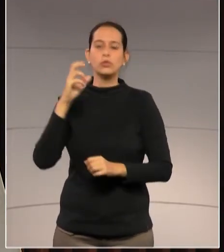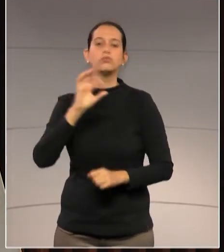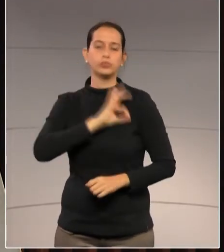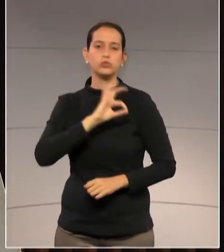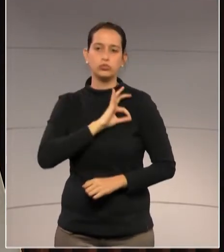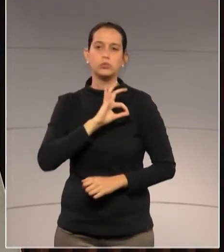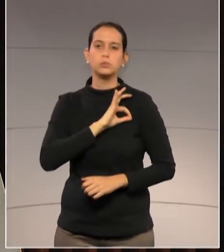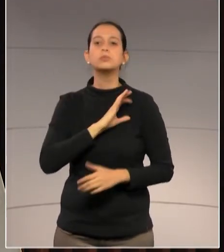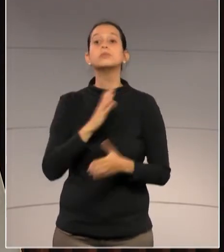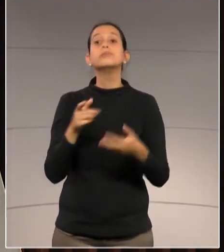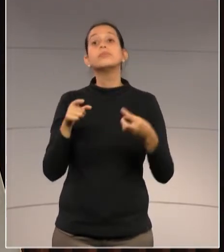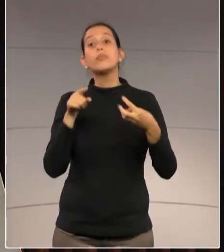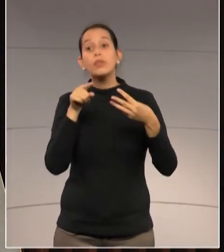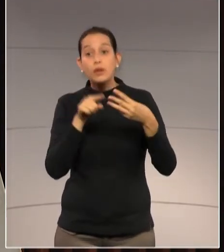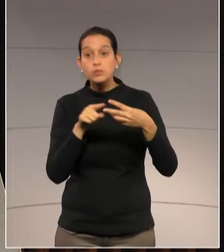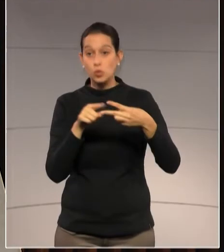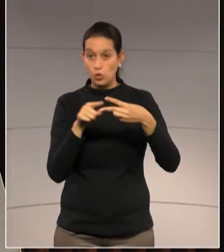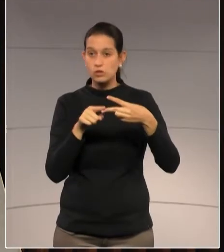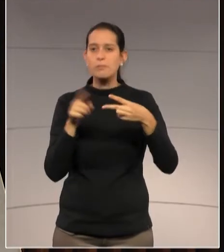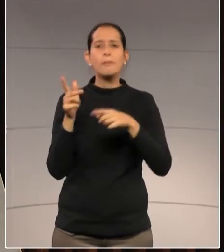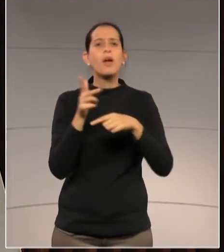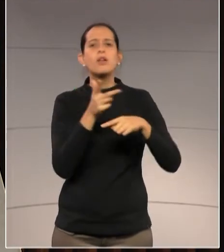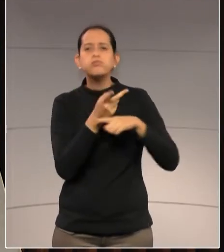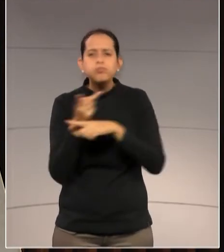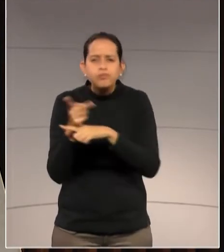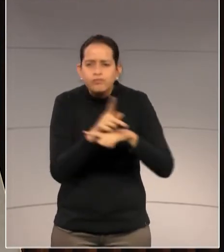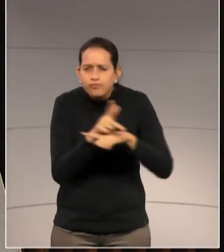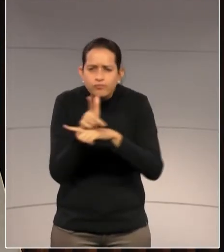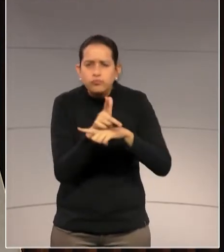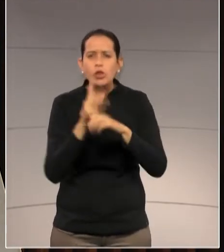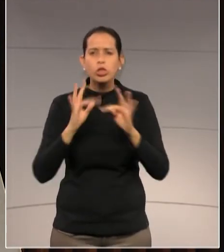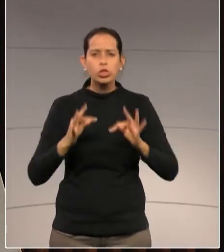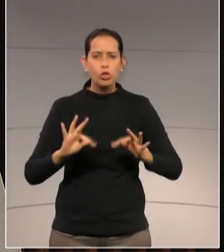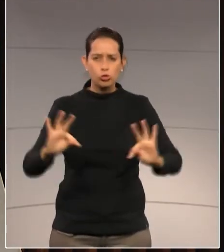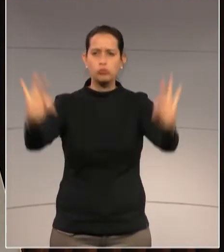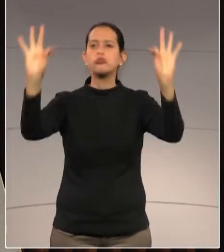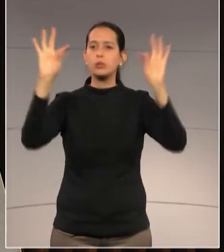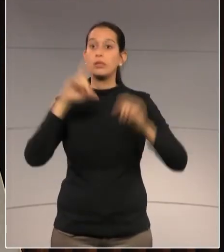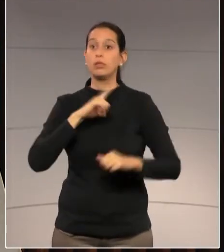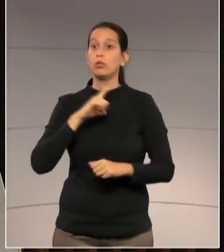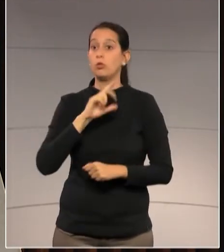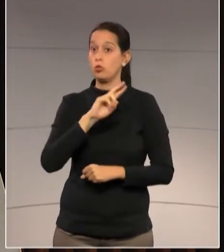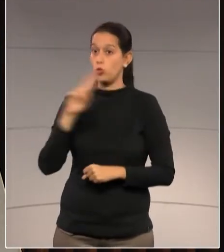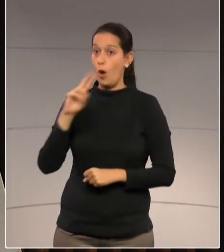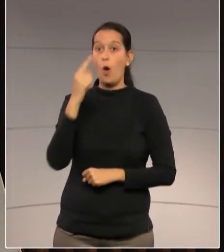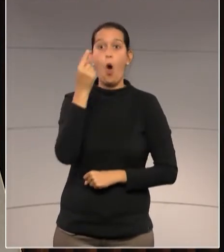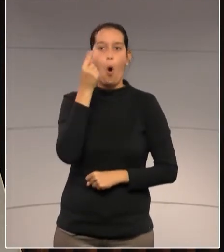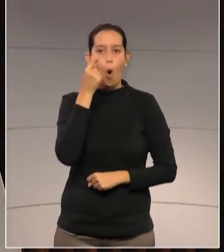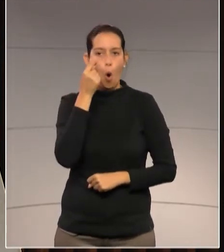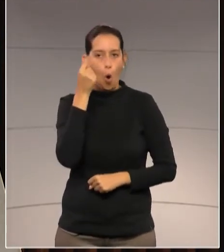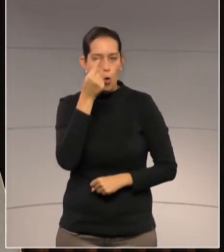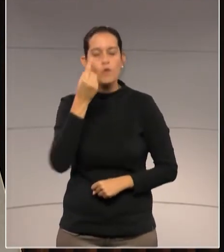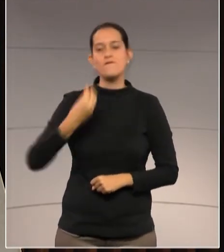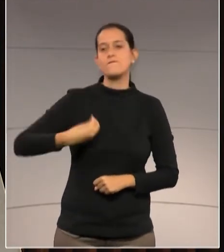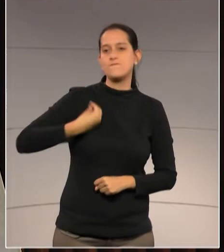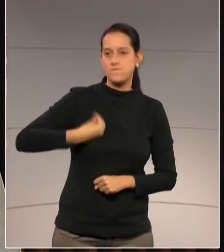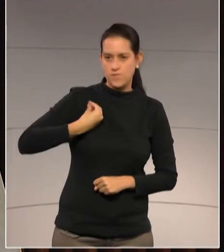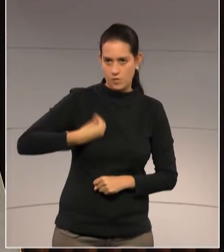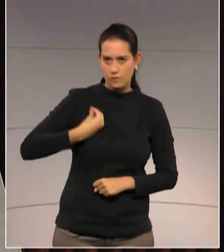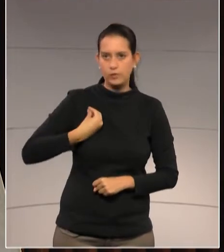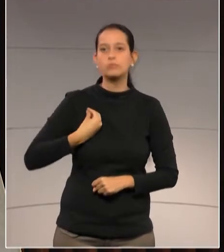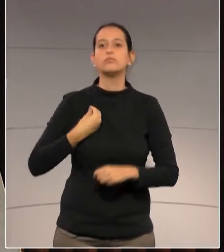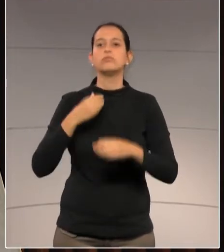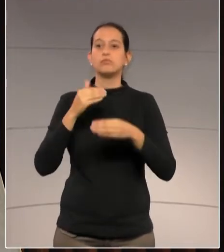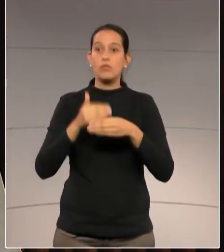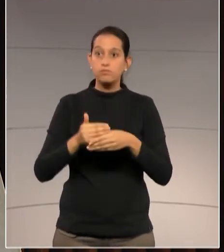são sistemas de câmeras e tecnologia digital que levam até a identificação facial e fazem com que o nosso Estado possa